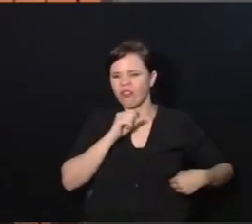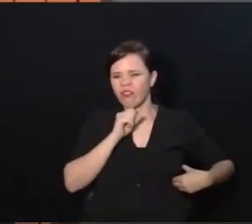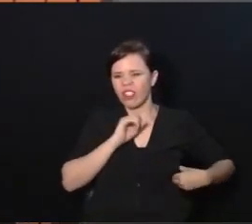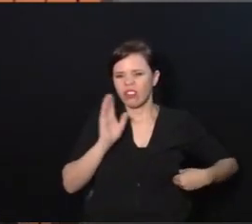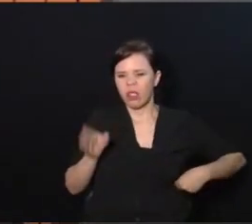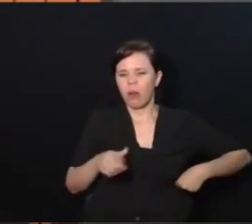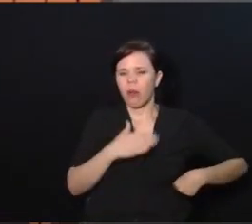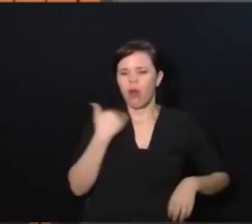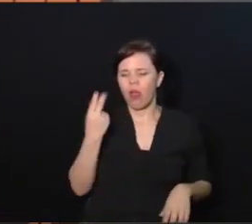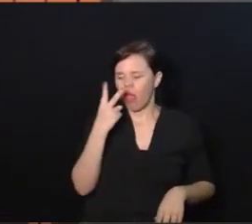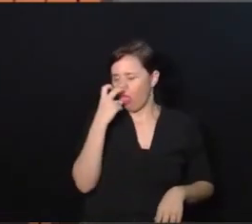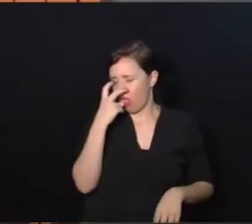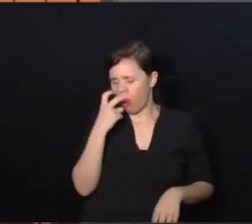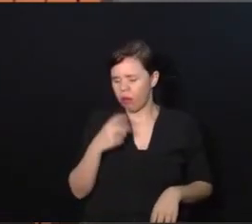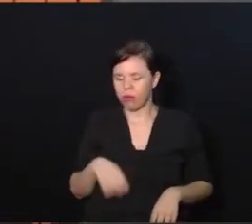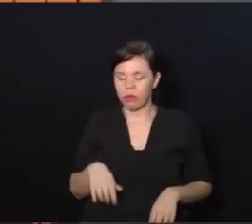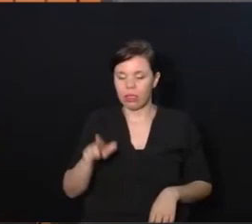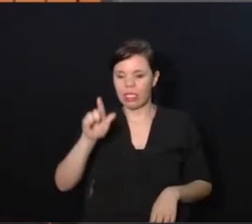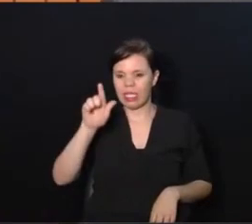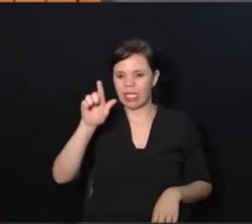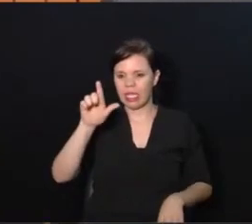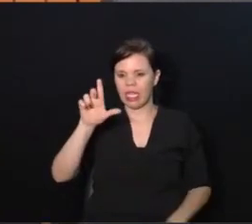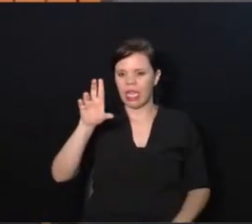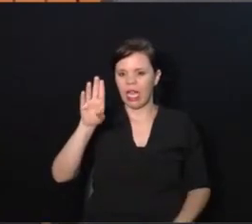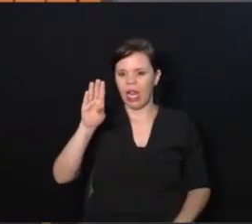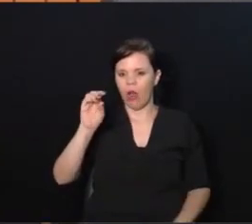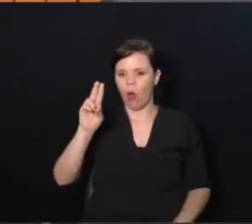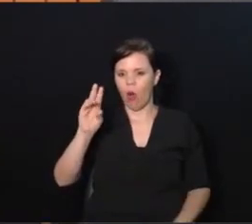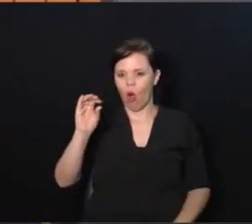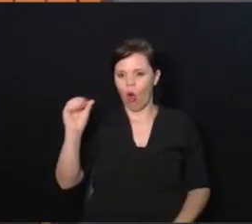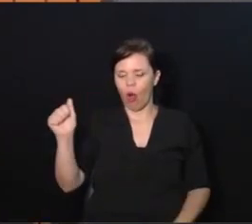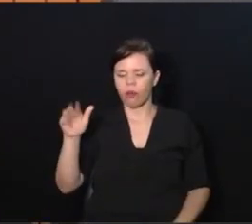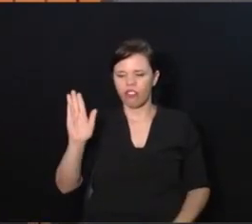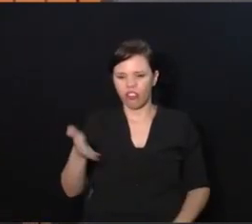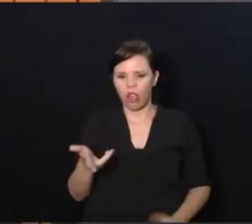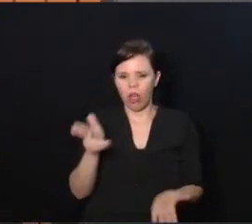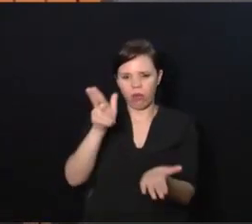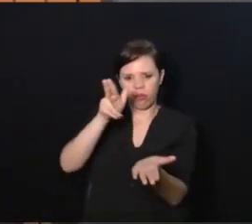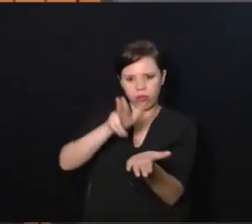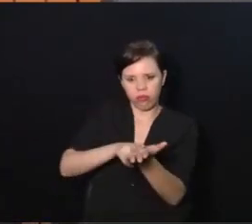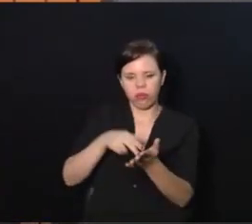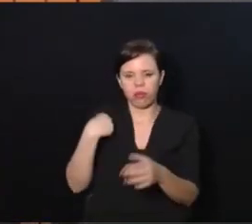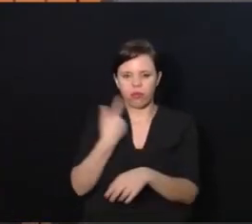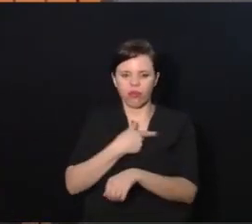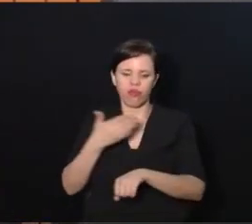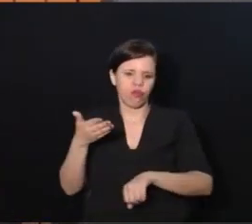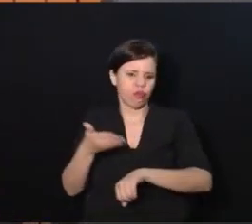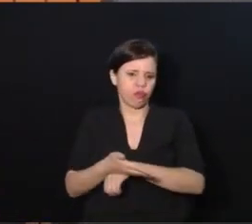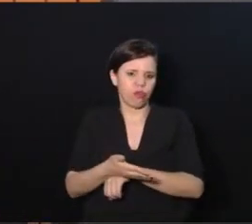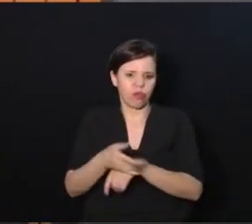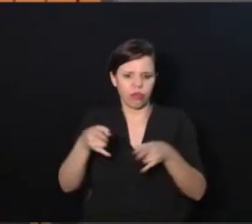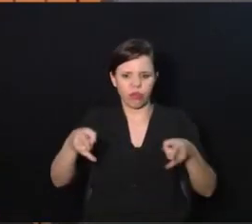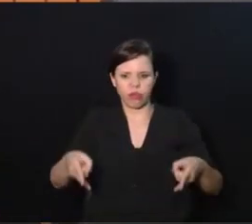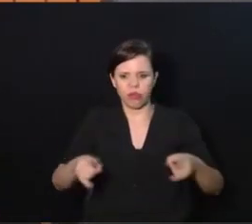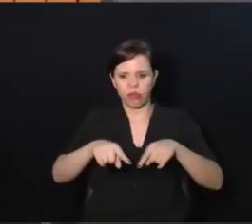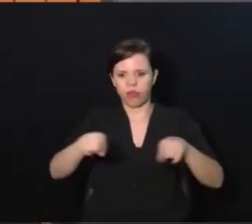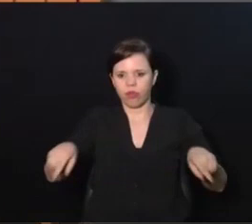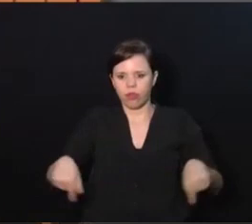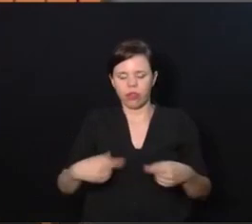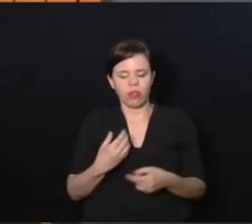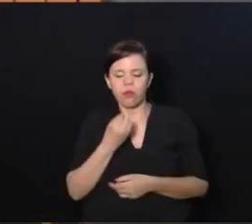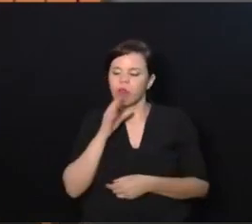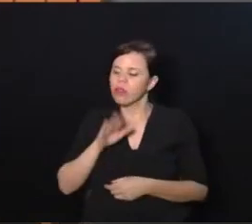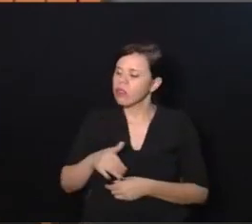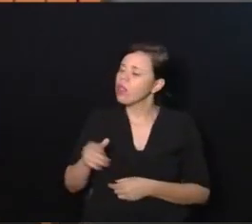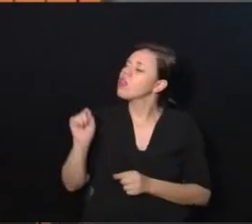Xavier morreu cego de glaucoma. E já estava acamado, a gente entra no quarto dele, e aí Chico, oi, boa